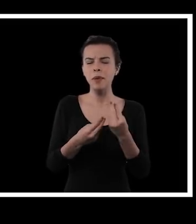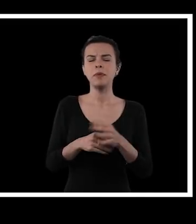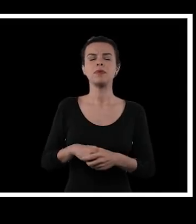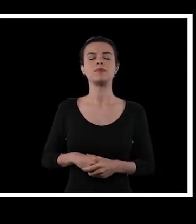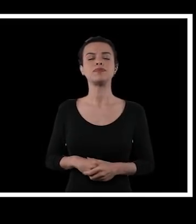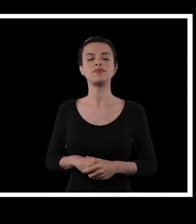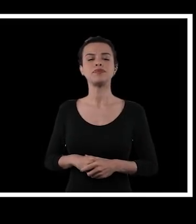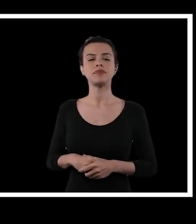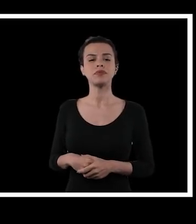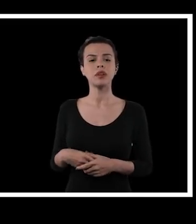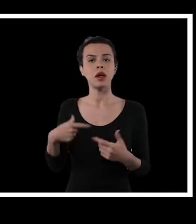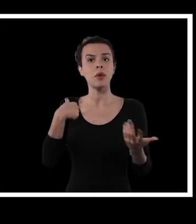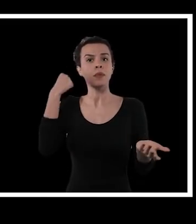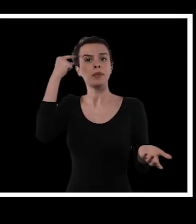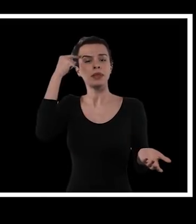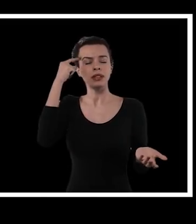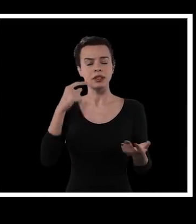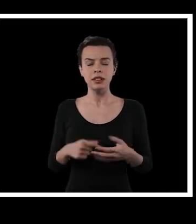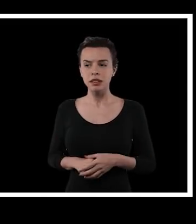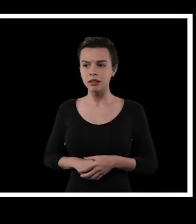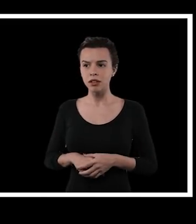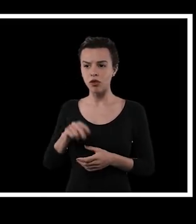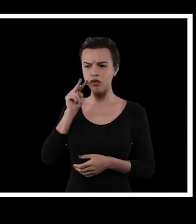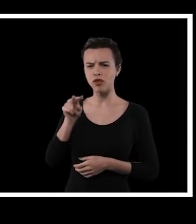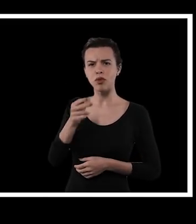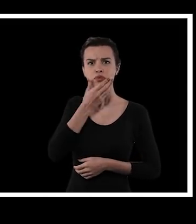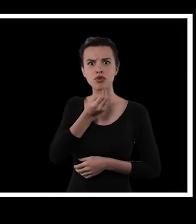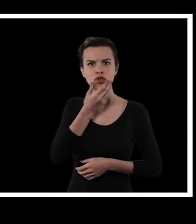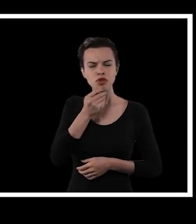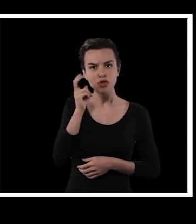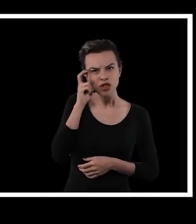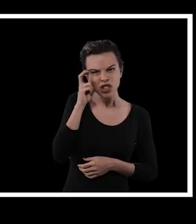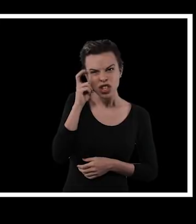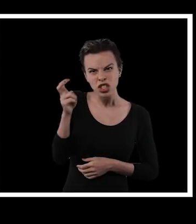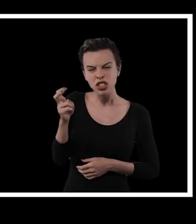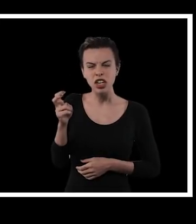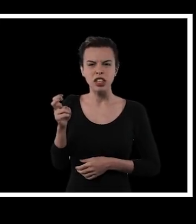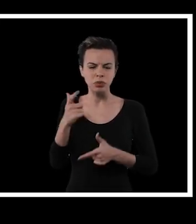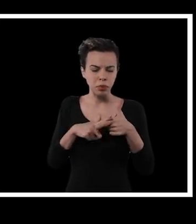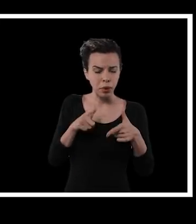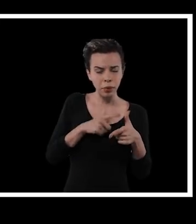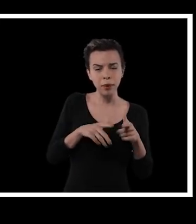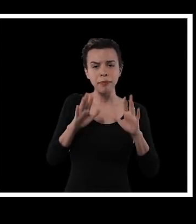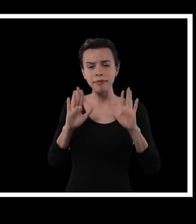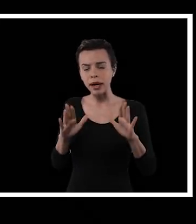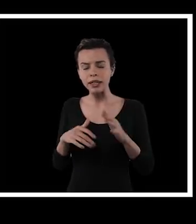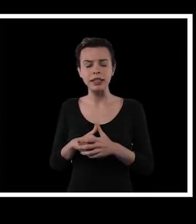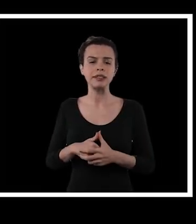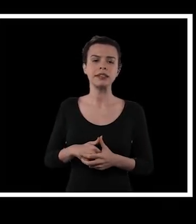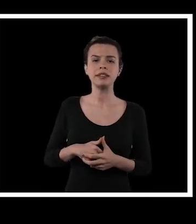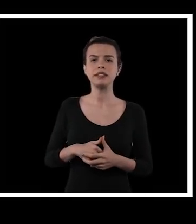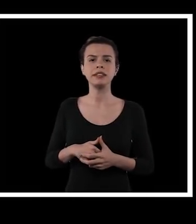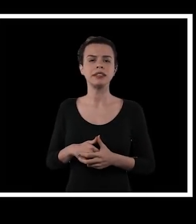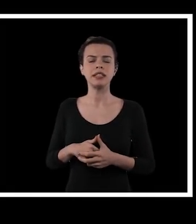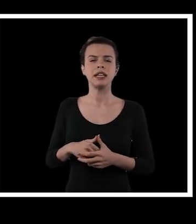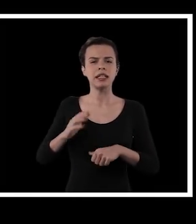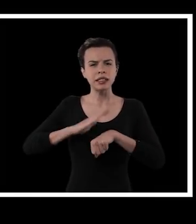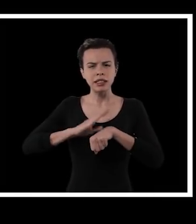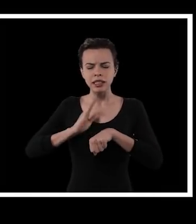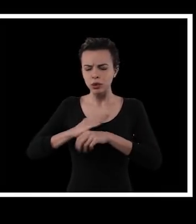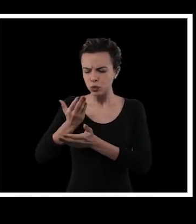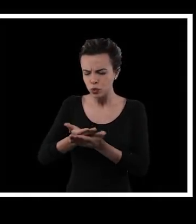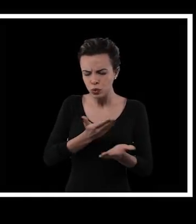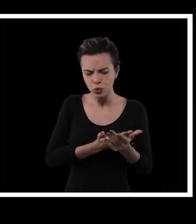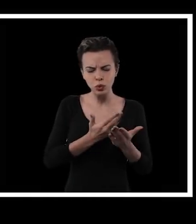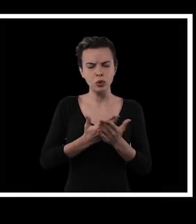Olimpíadas, por que ele foi parar lá. E eu esperava encontrar um menino gênio que estava lá, que teve lá os seus problemas e tudo,